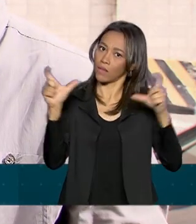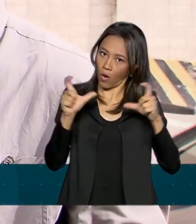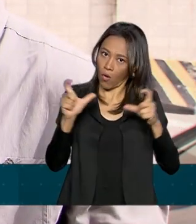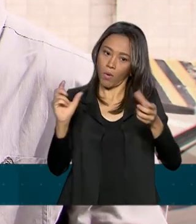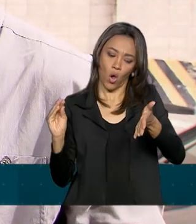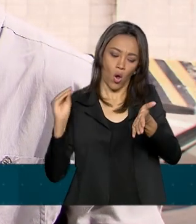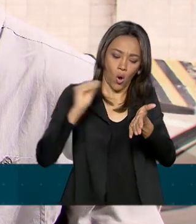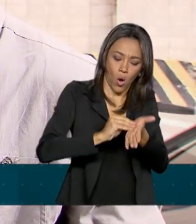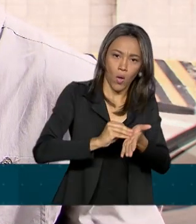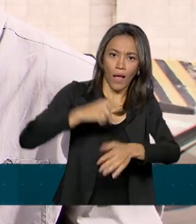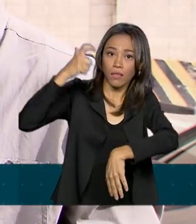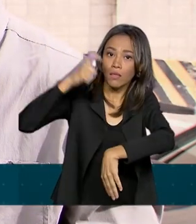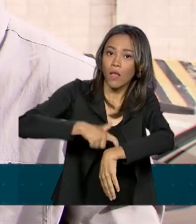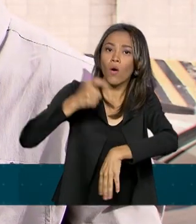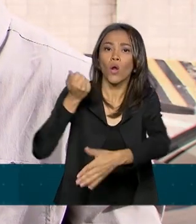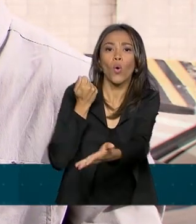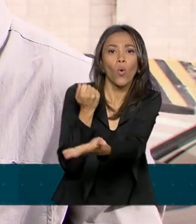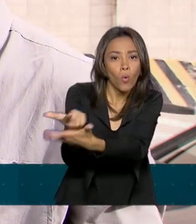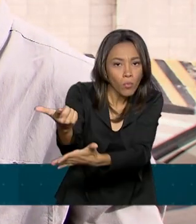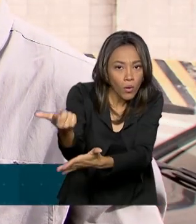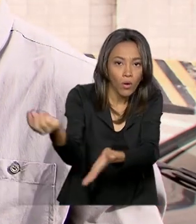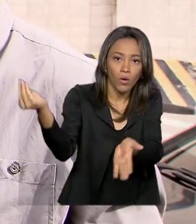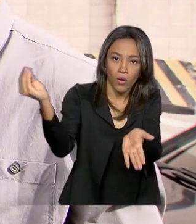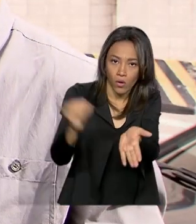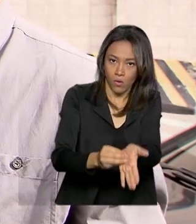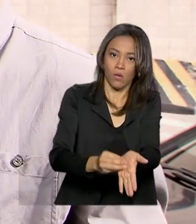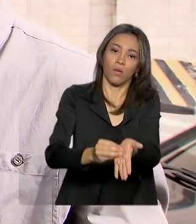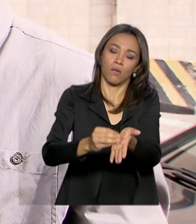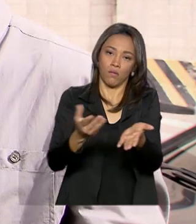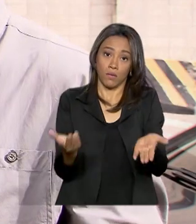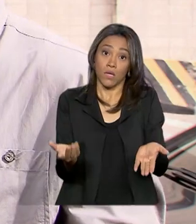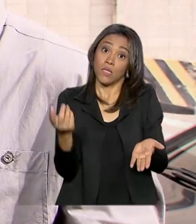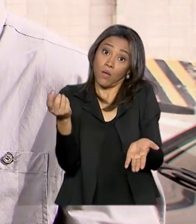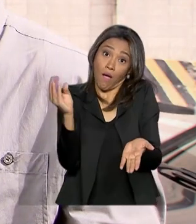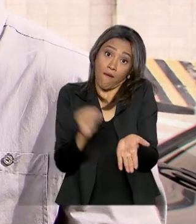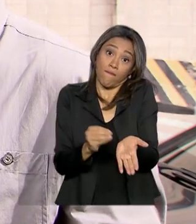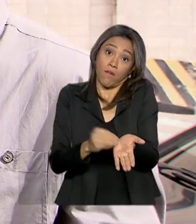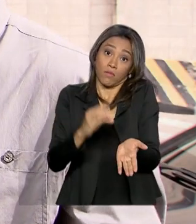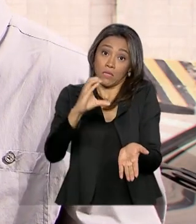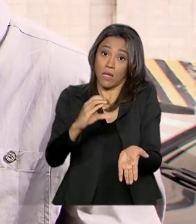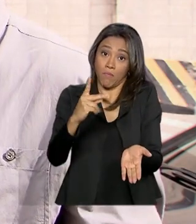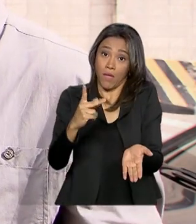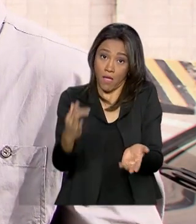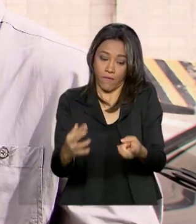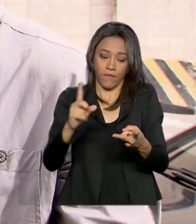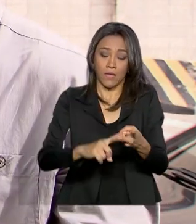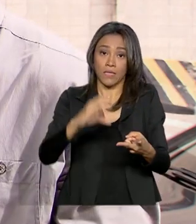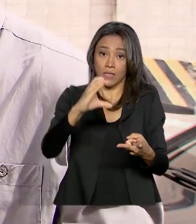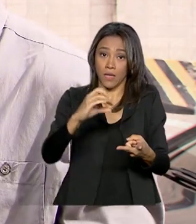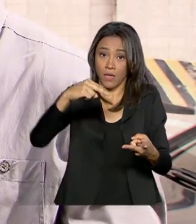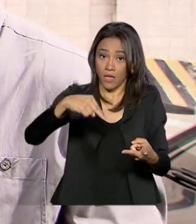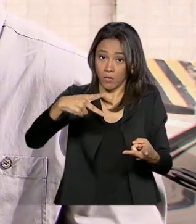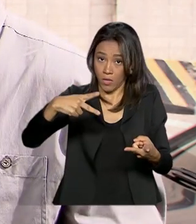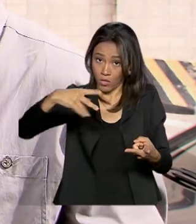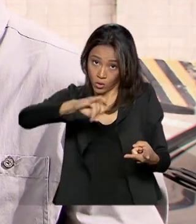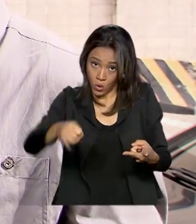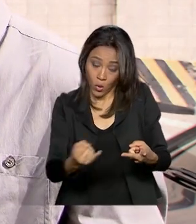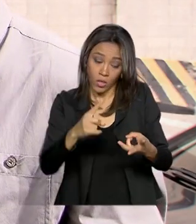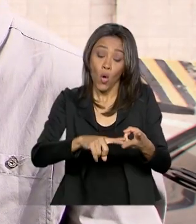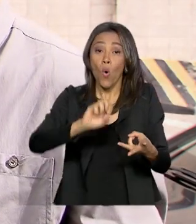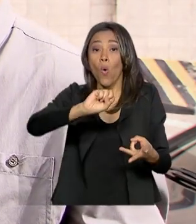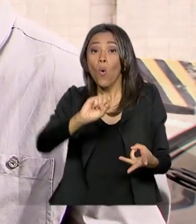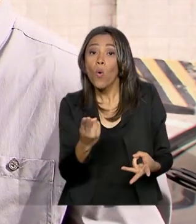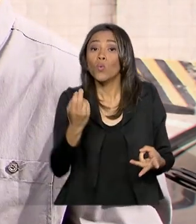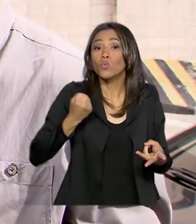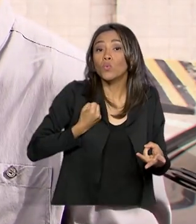informação na hora de realizar uma compra internacional pela internet. A falta do CPF, CNPJ ou número do passaporte do